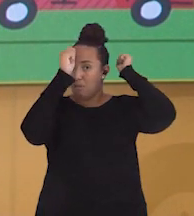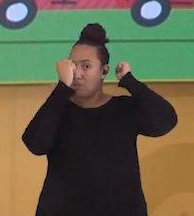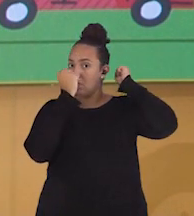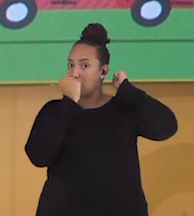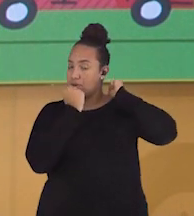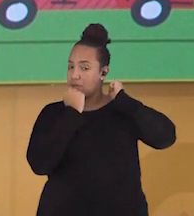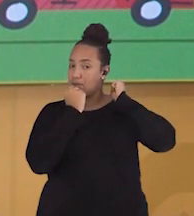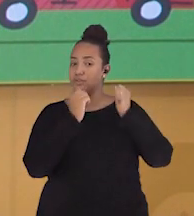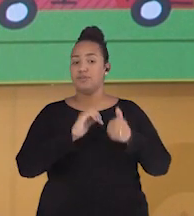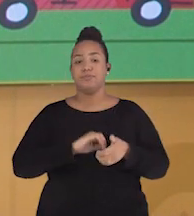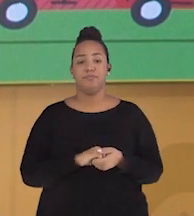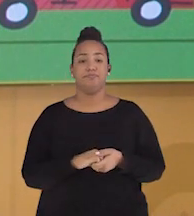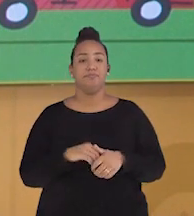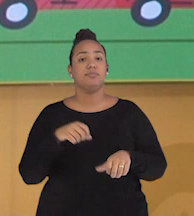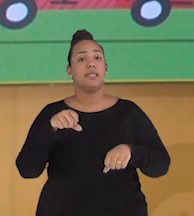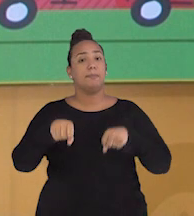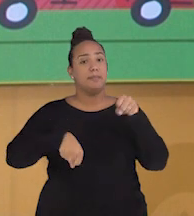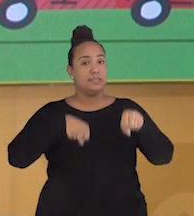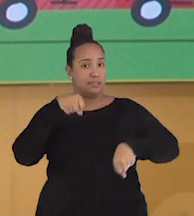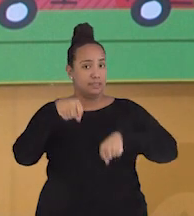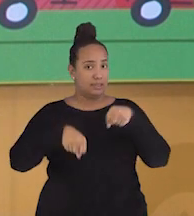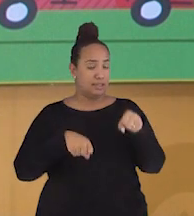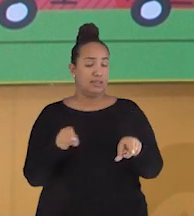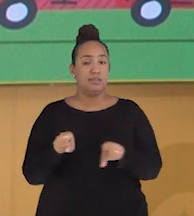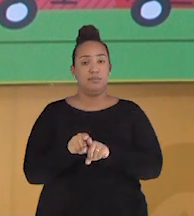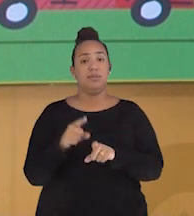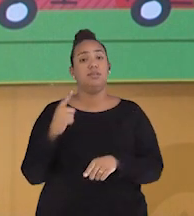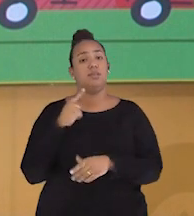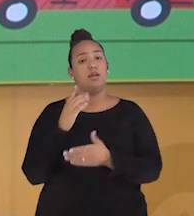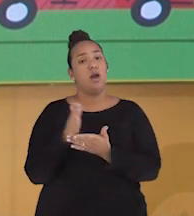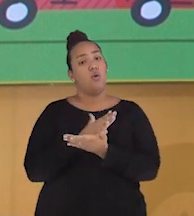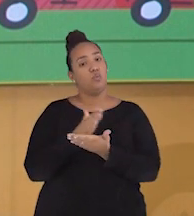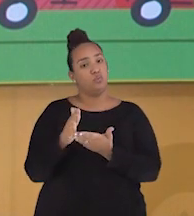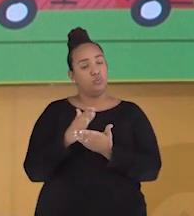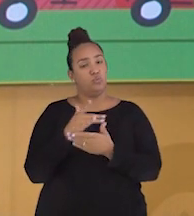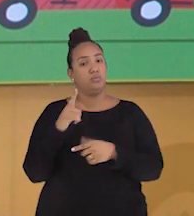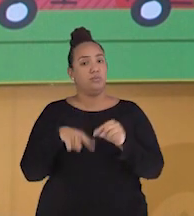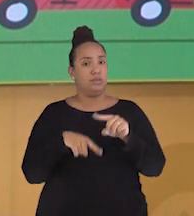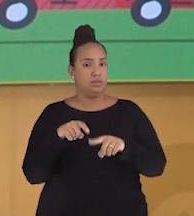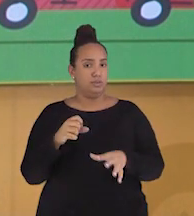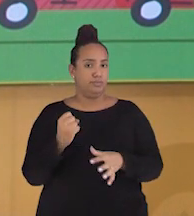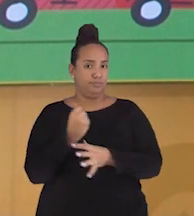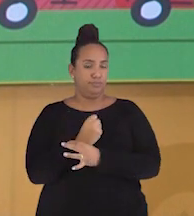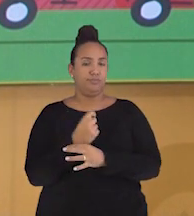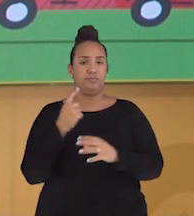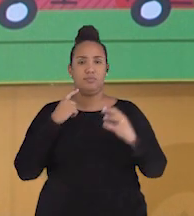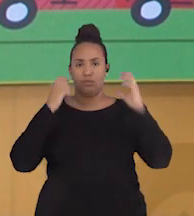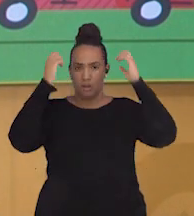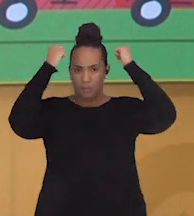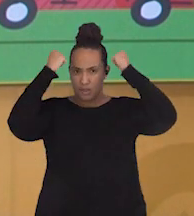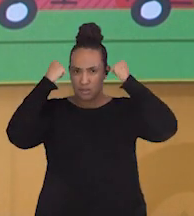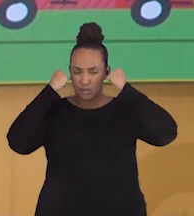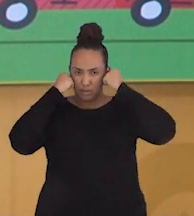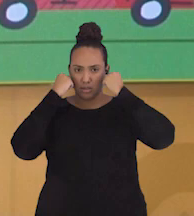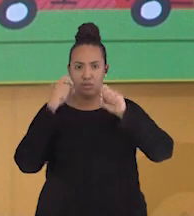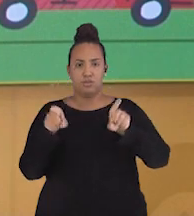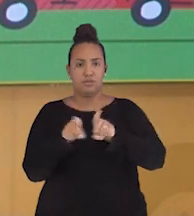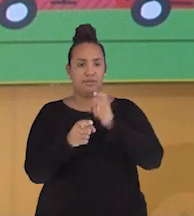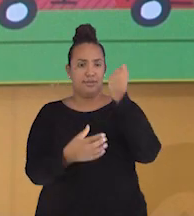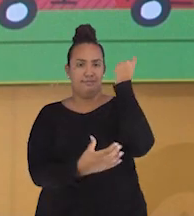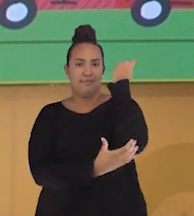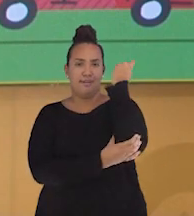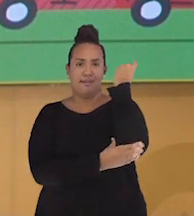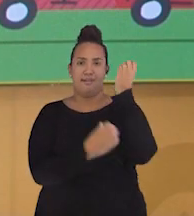Nas bicicletas, também existem alguns equipamentos de segurança. São os capacetes, os protetores para os